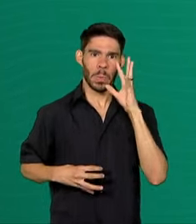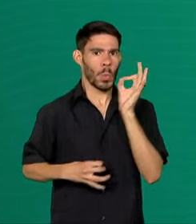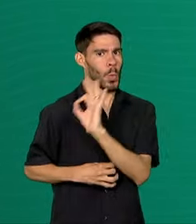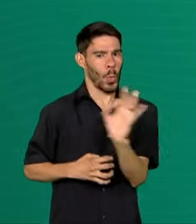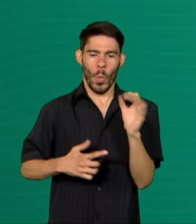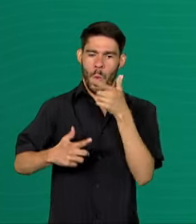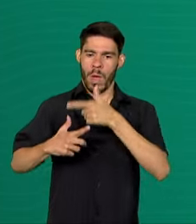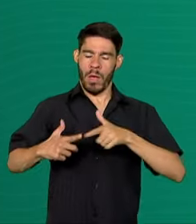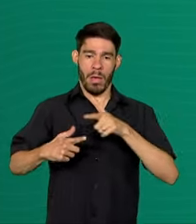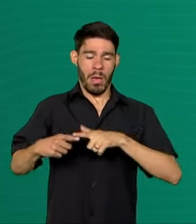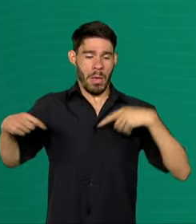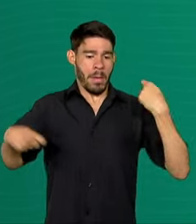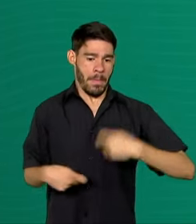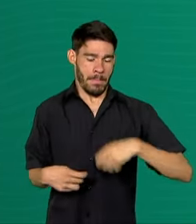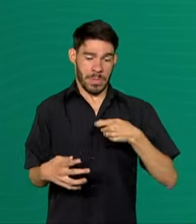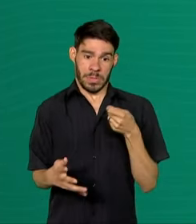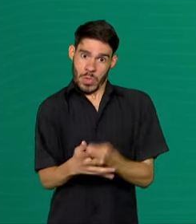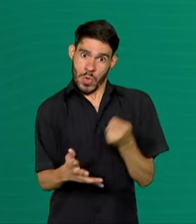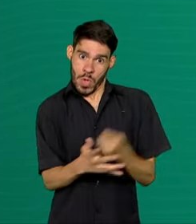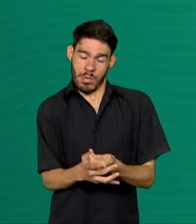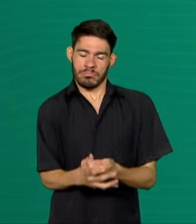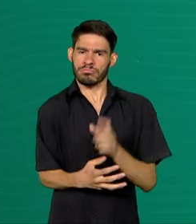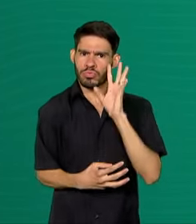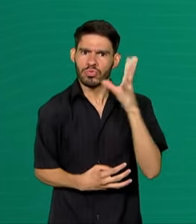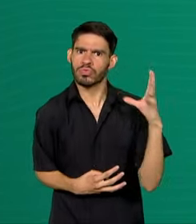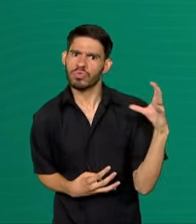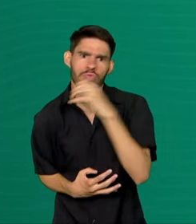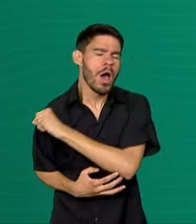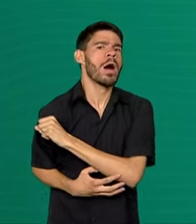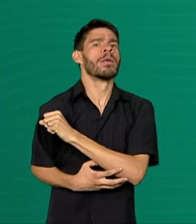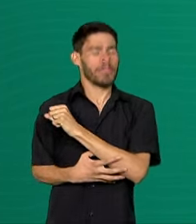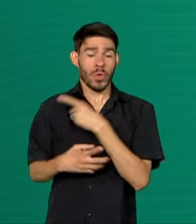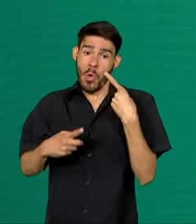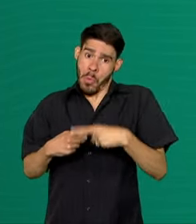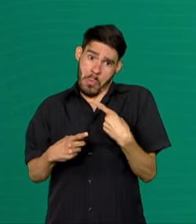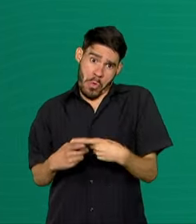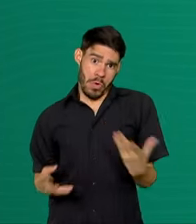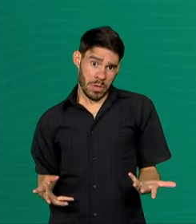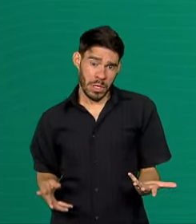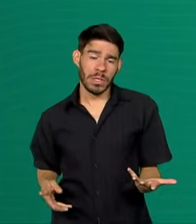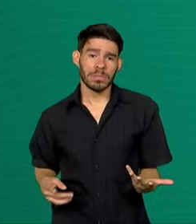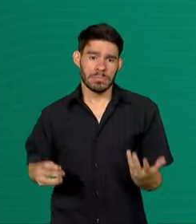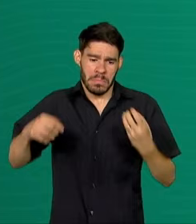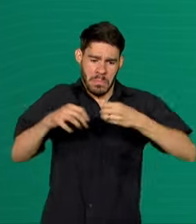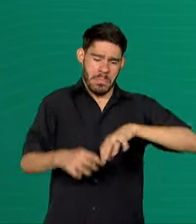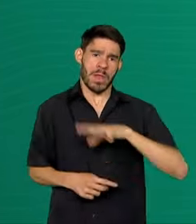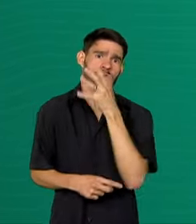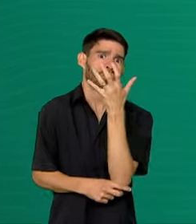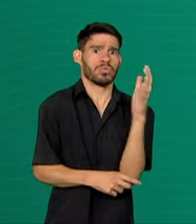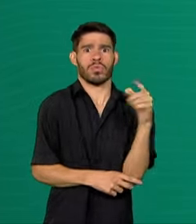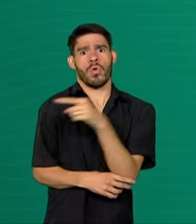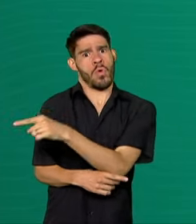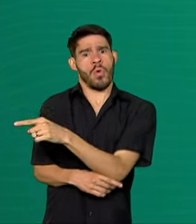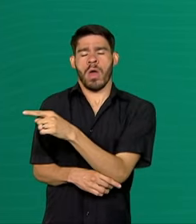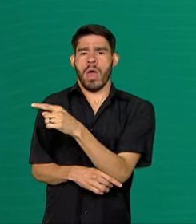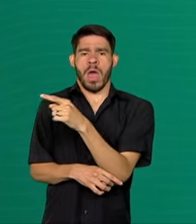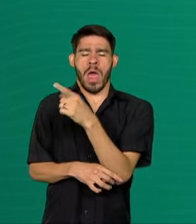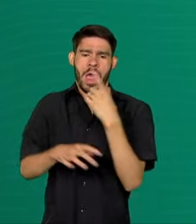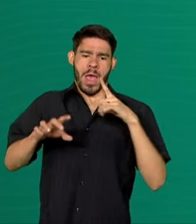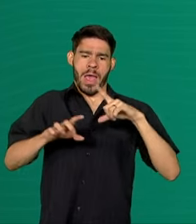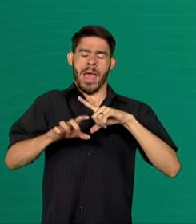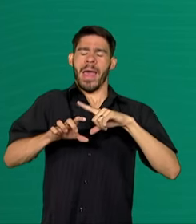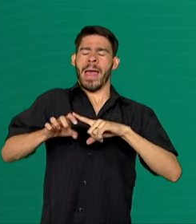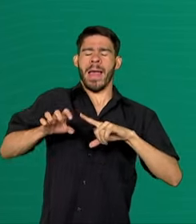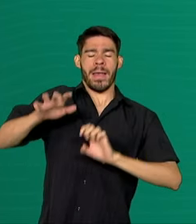problema. A gente precisa cobrar que a solução seja mais rápida, porque um dano ambiental dessa natureza gerado por uma empresa